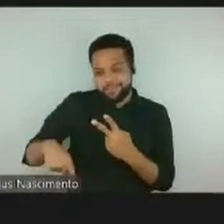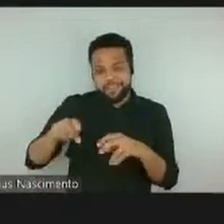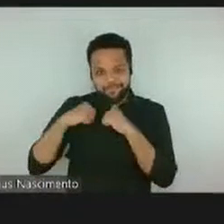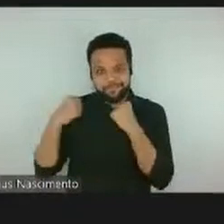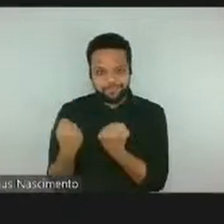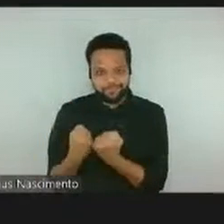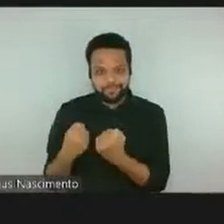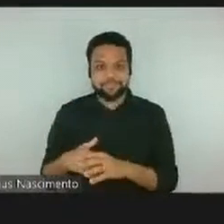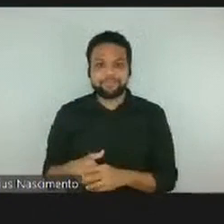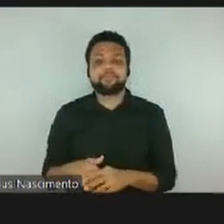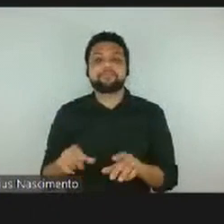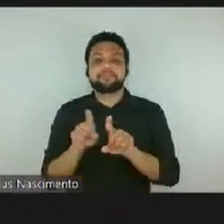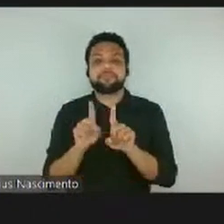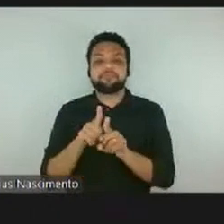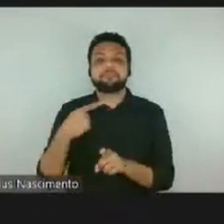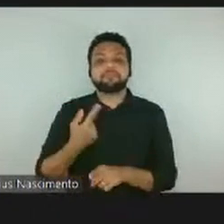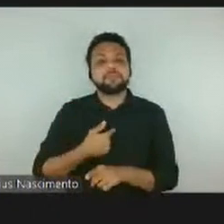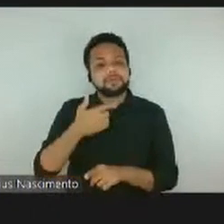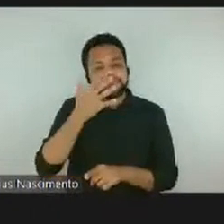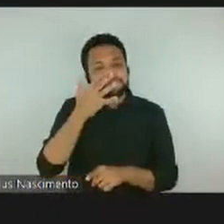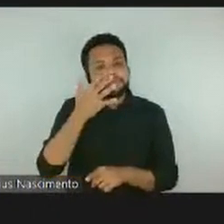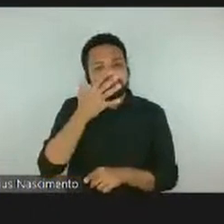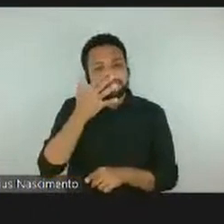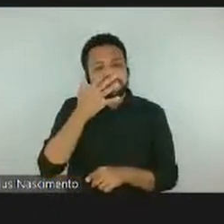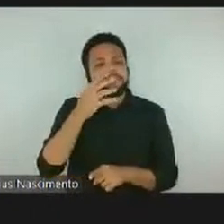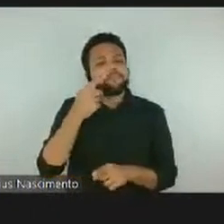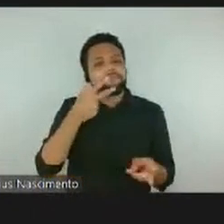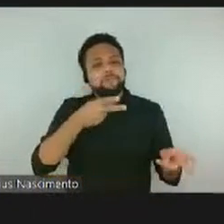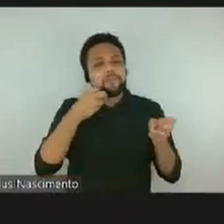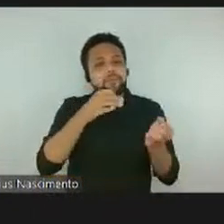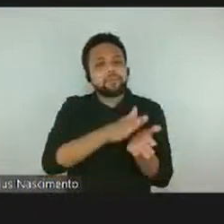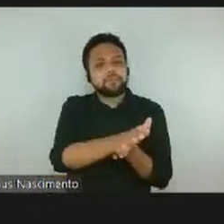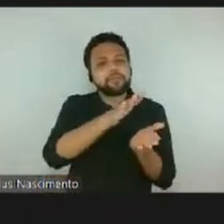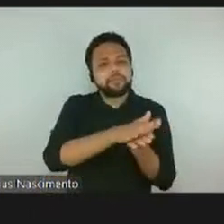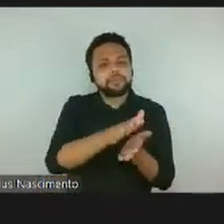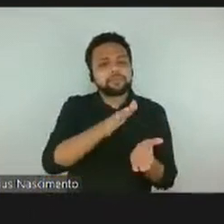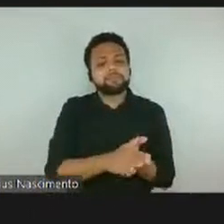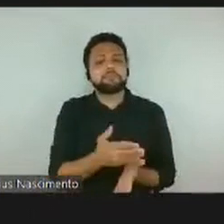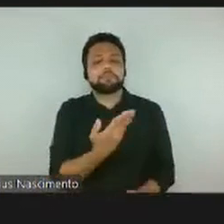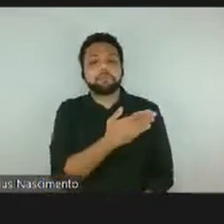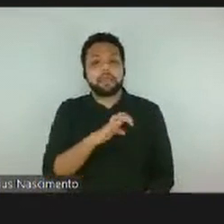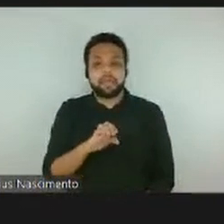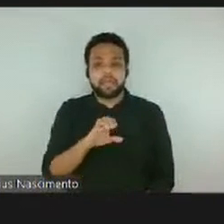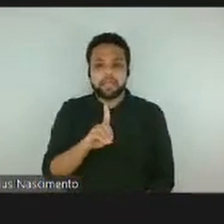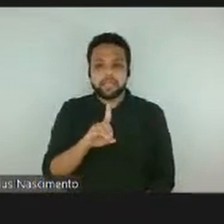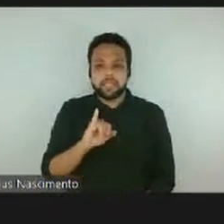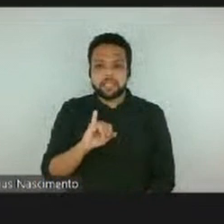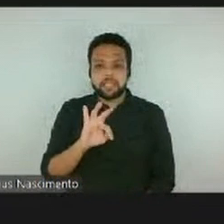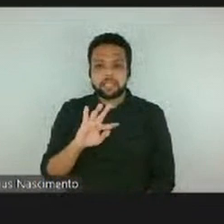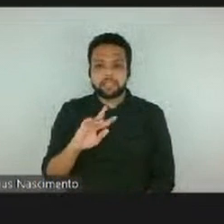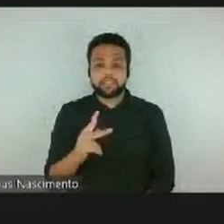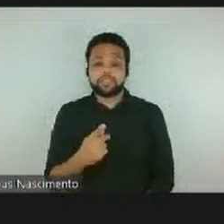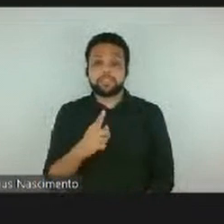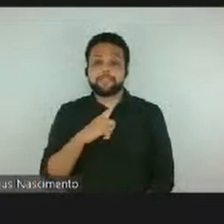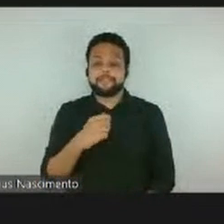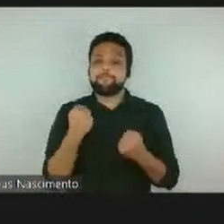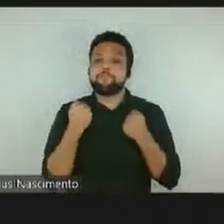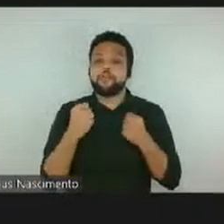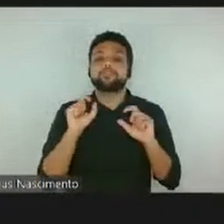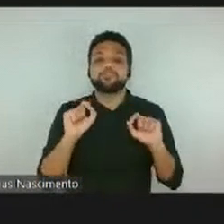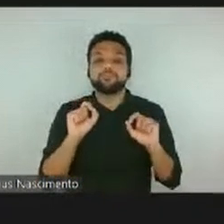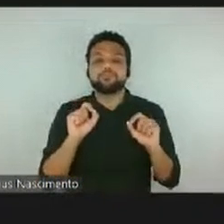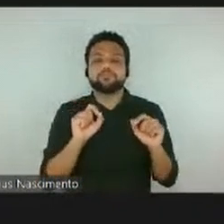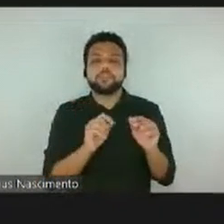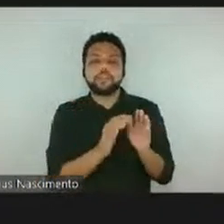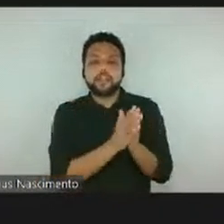a gente viu várias publicações, a Edith tem essa questão muito forte no trabalho dela com o livro,